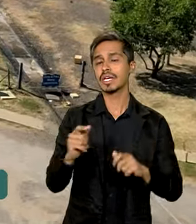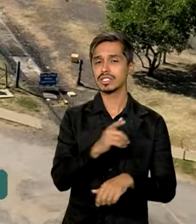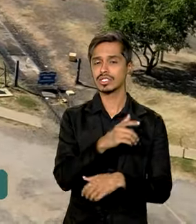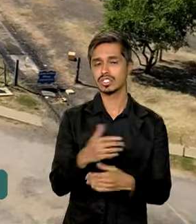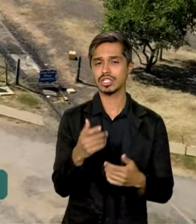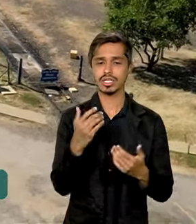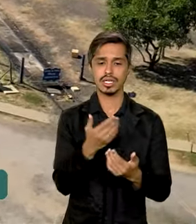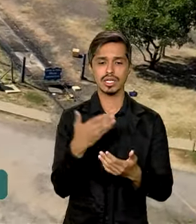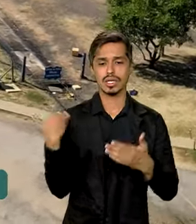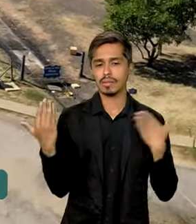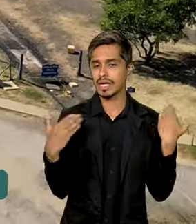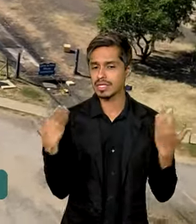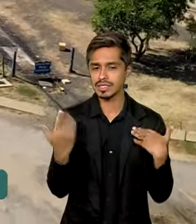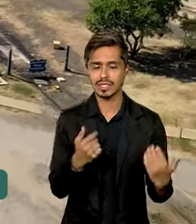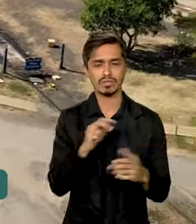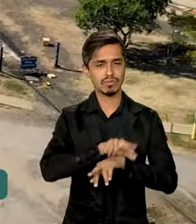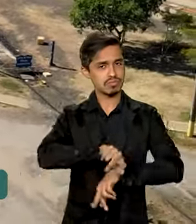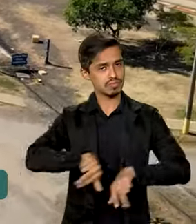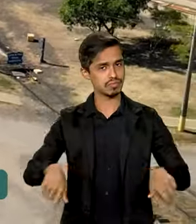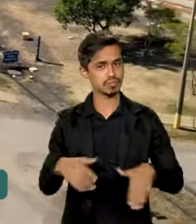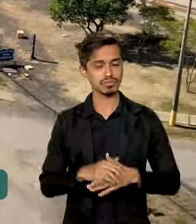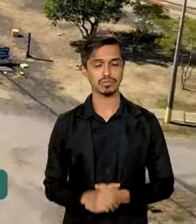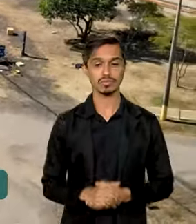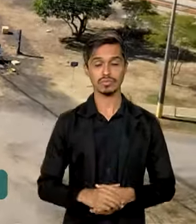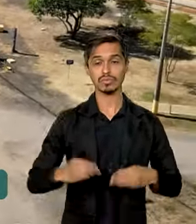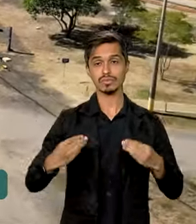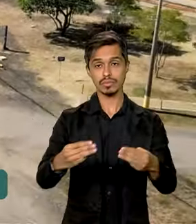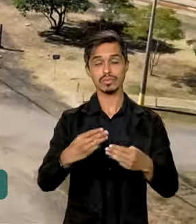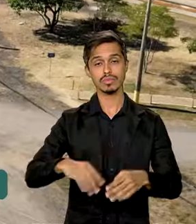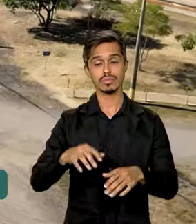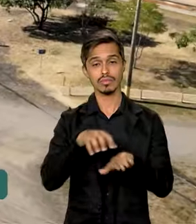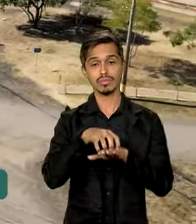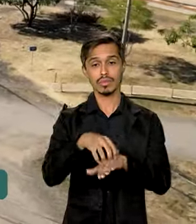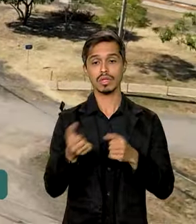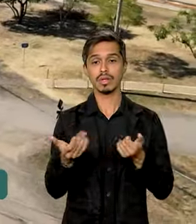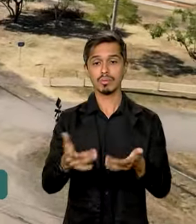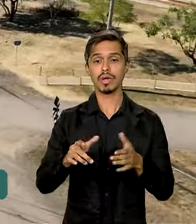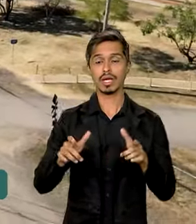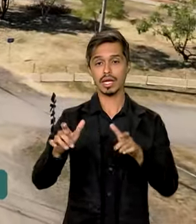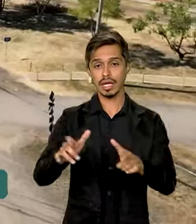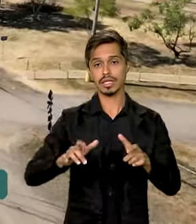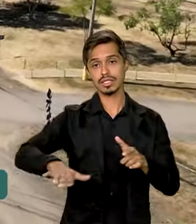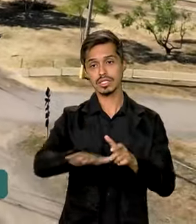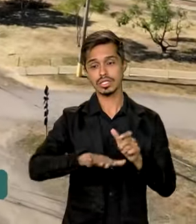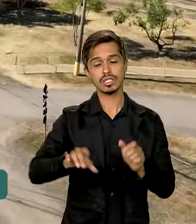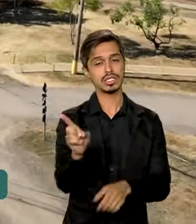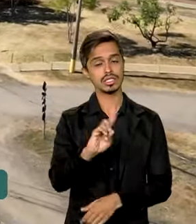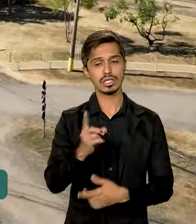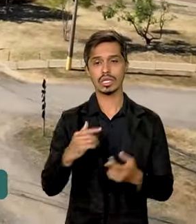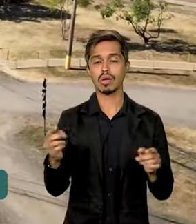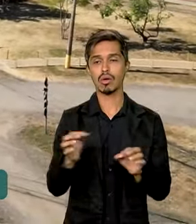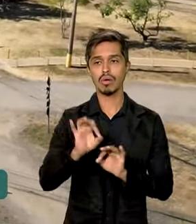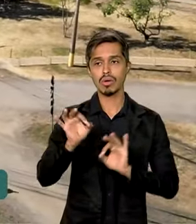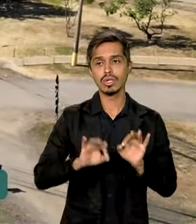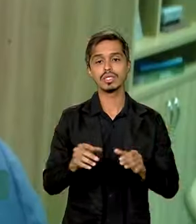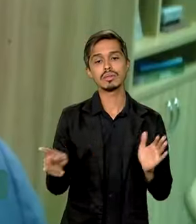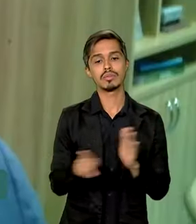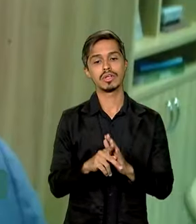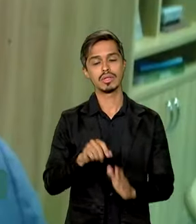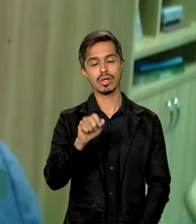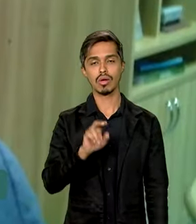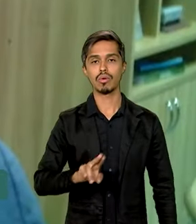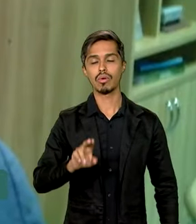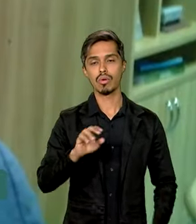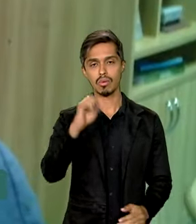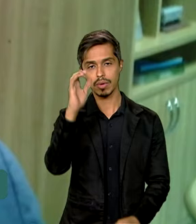Para isso, inclusive, o Ministério dos Transportes cedeu uma área não operacional de ferrovias, que pertencia à União. Em